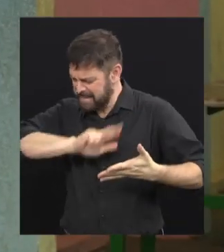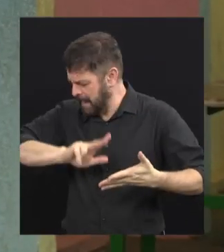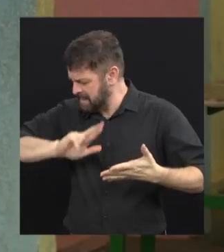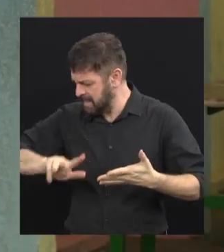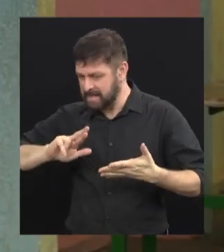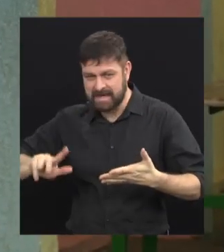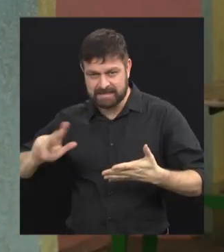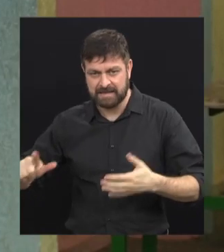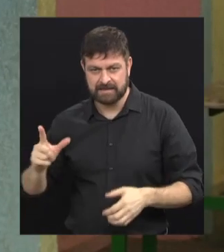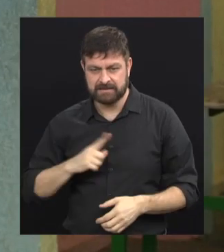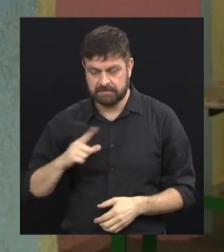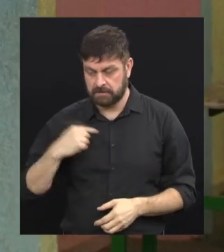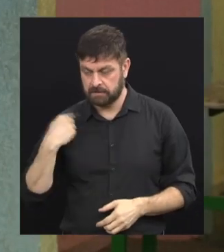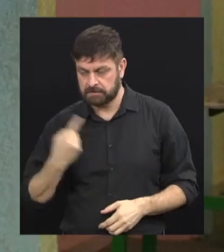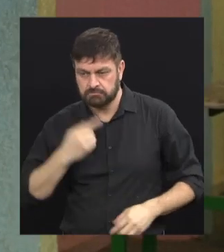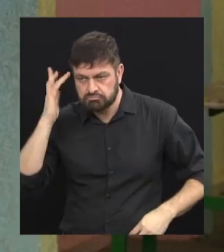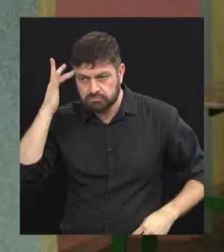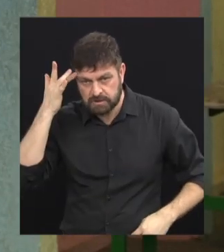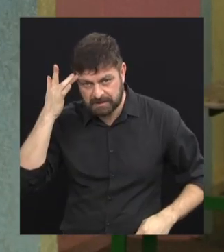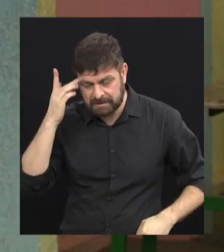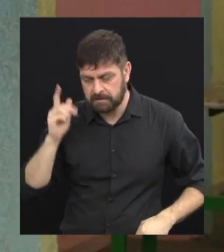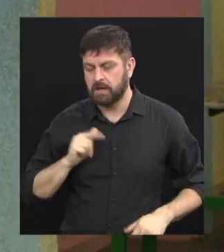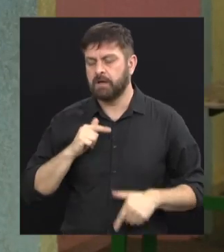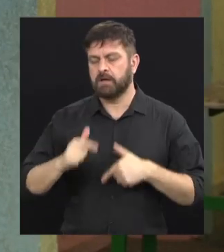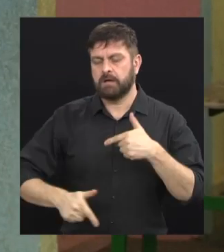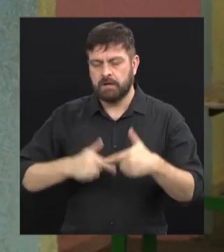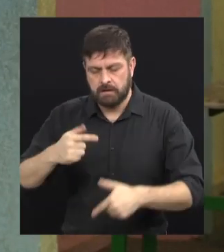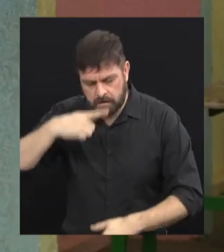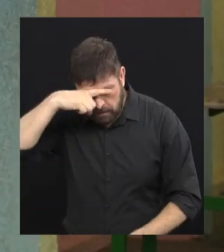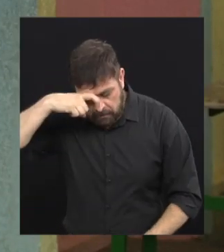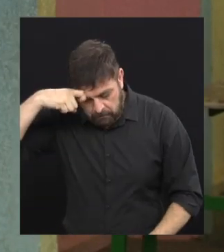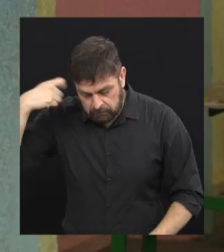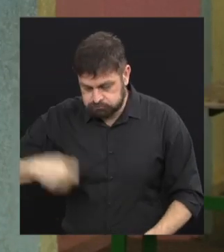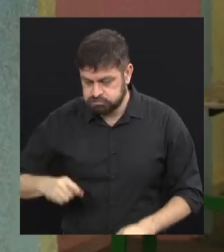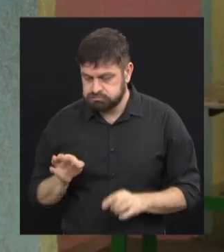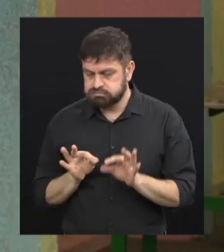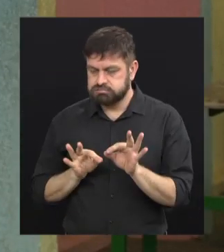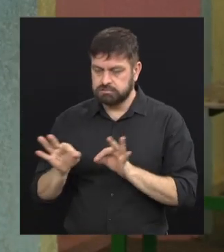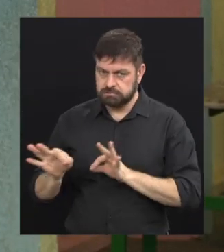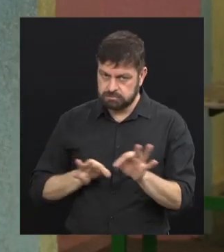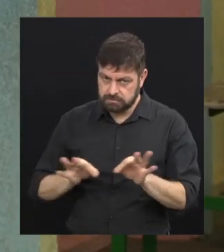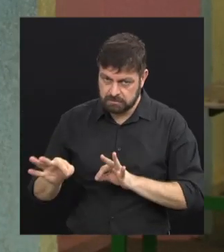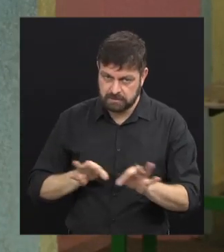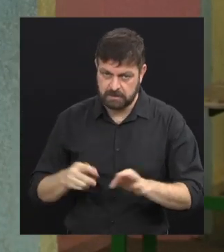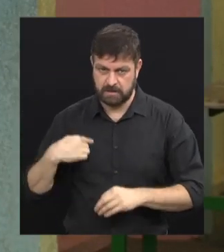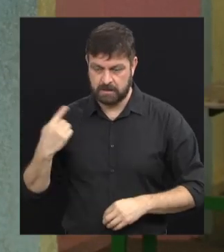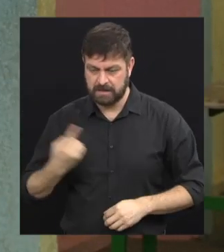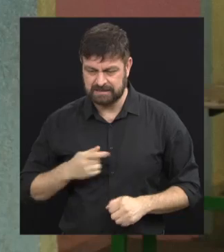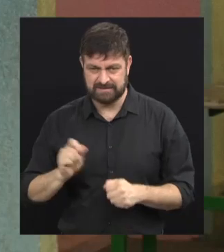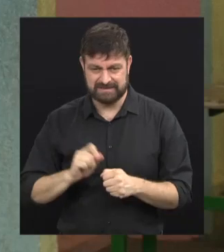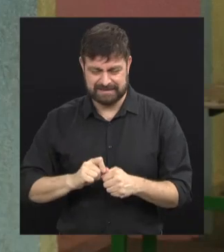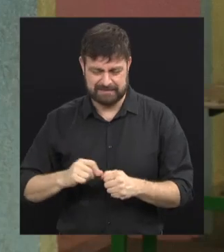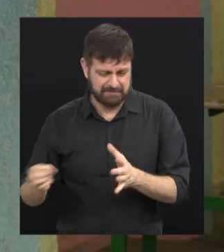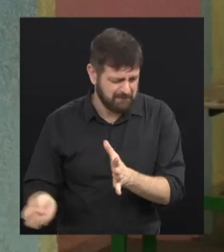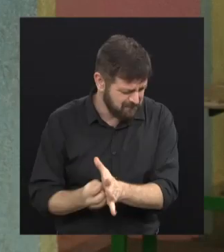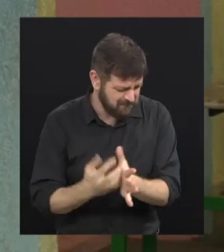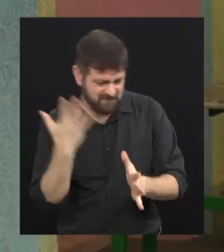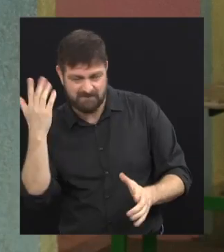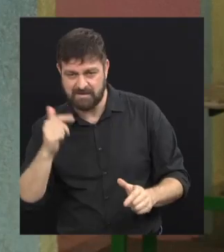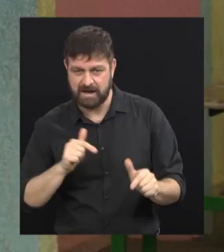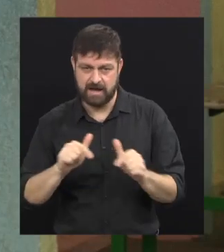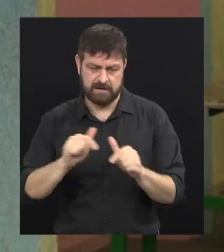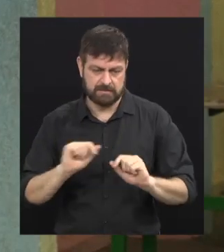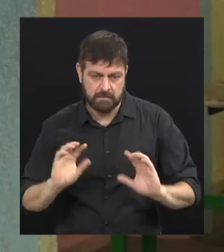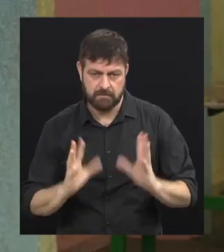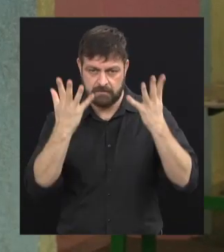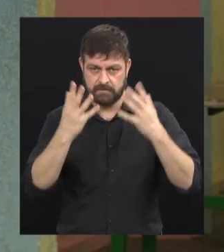apesar de a gente achar que sempre dá muito trabalho organizar isso, nós fizemos vários eventos esse ano,